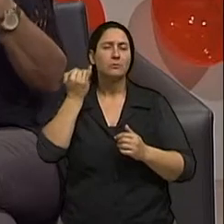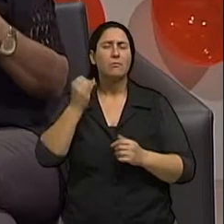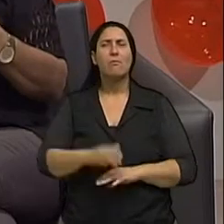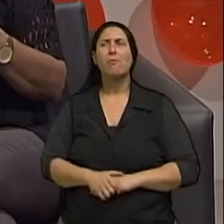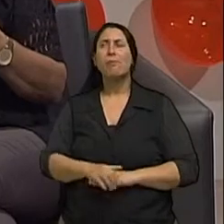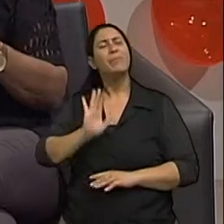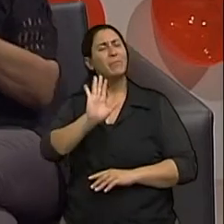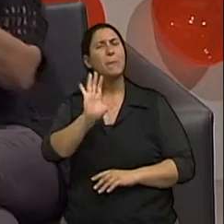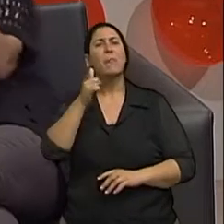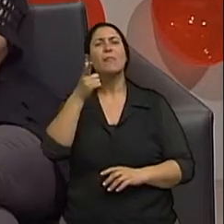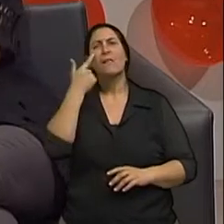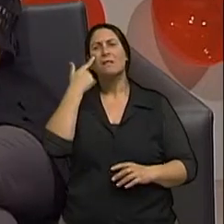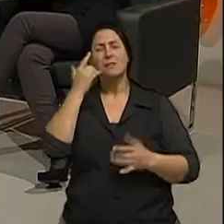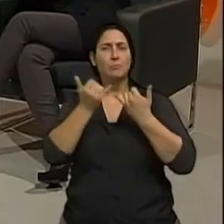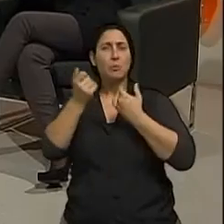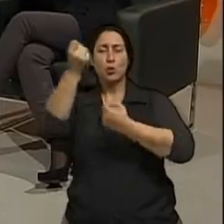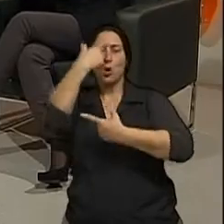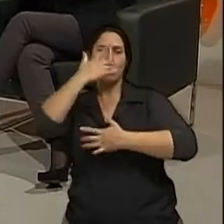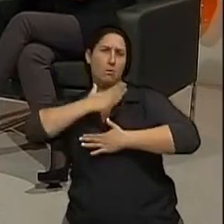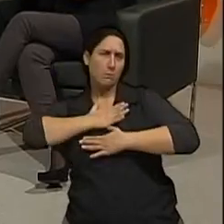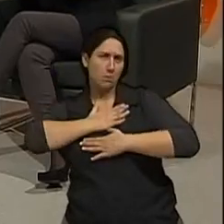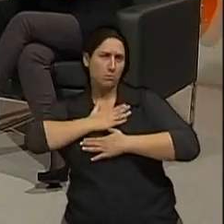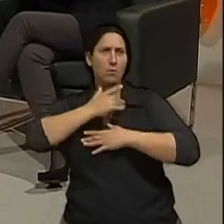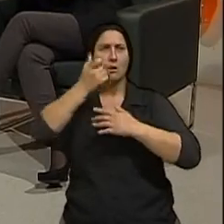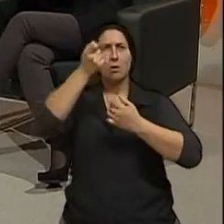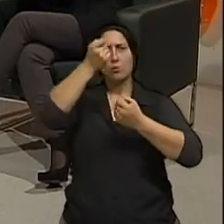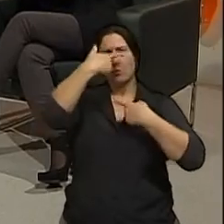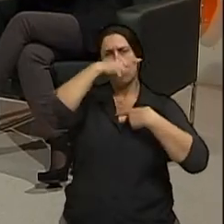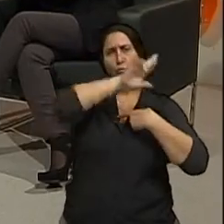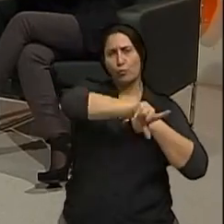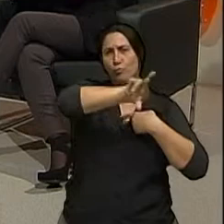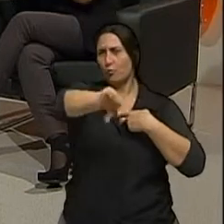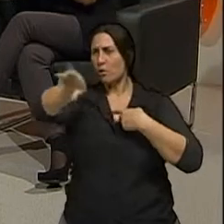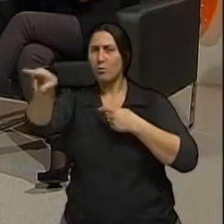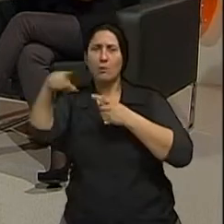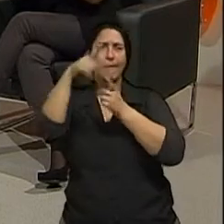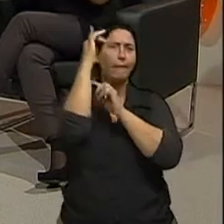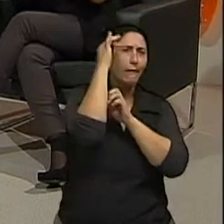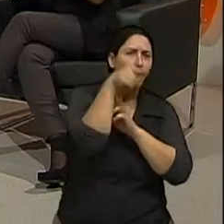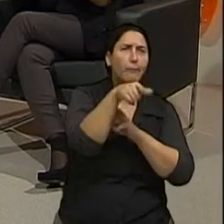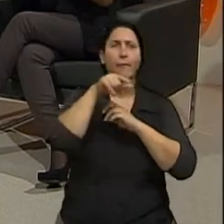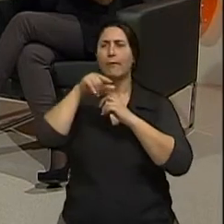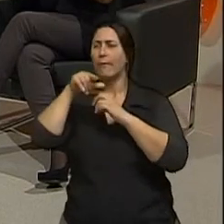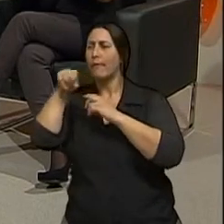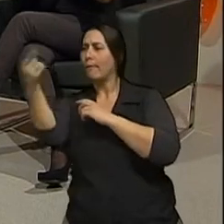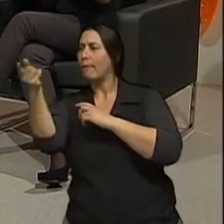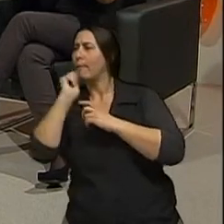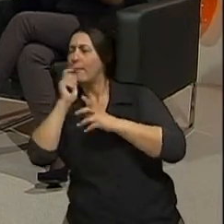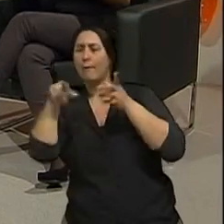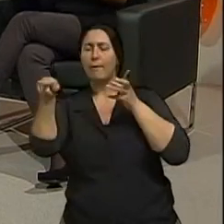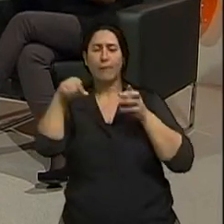faz um efeito diferente do que para o senhor, ou para os nossos colegas, os câmeras? Quer dizer, de pessoa para pessoa varia?